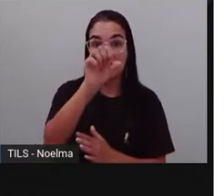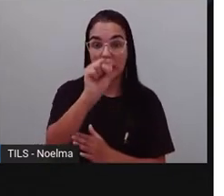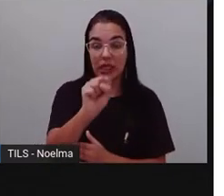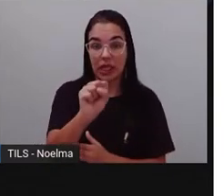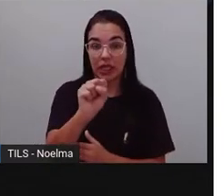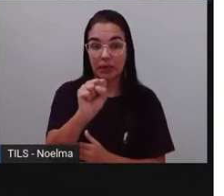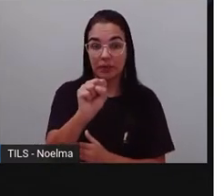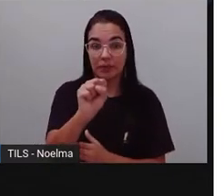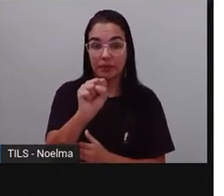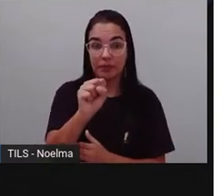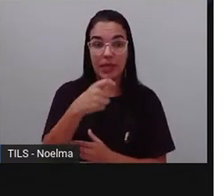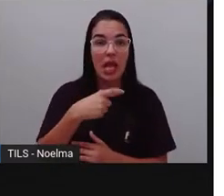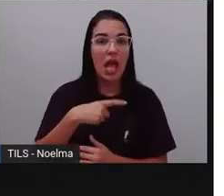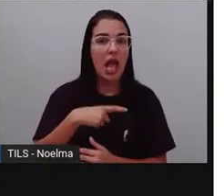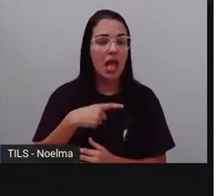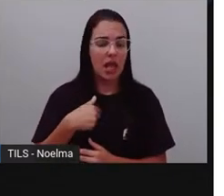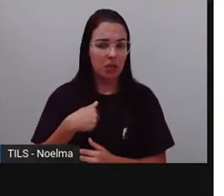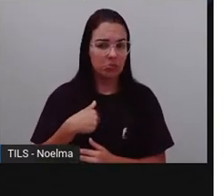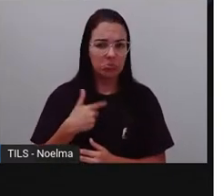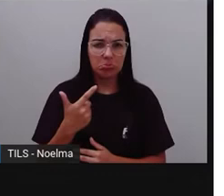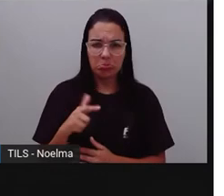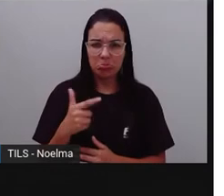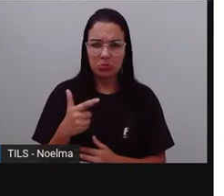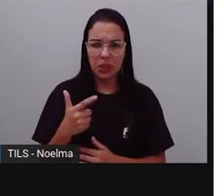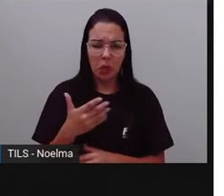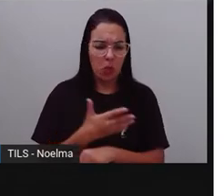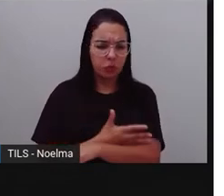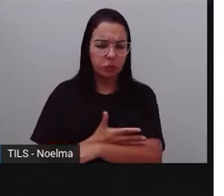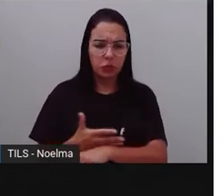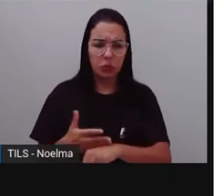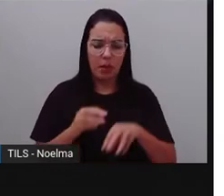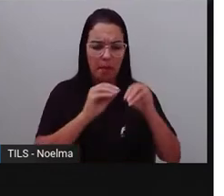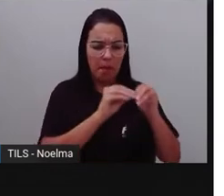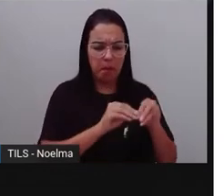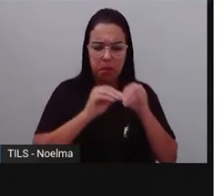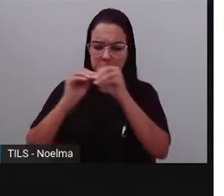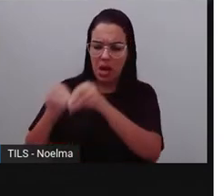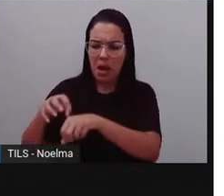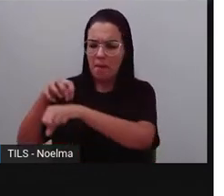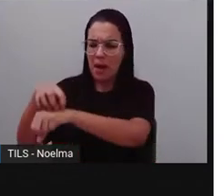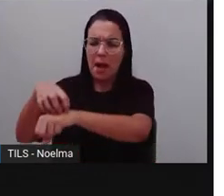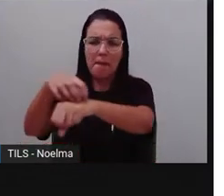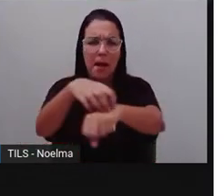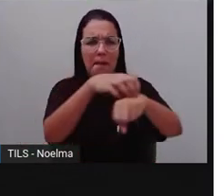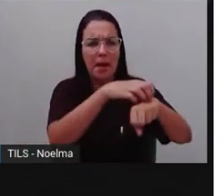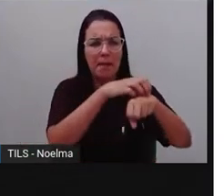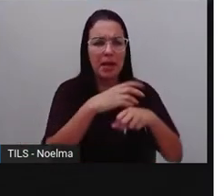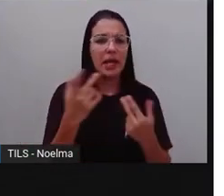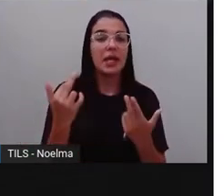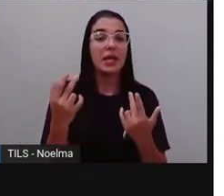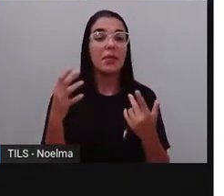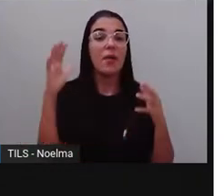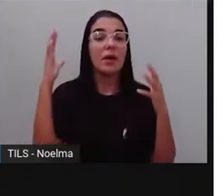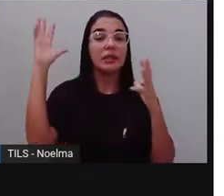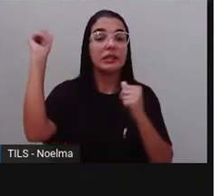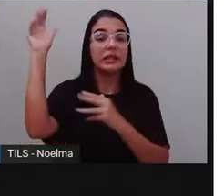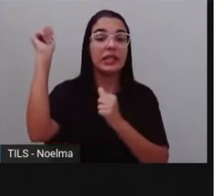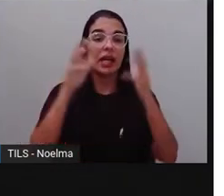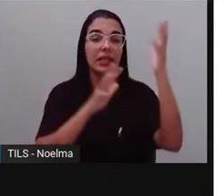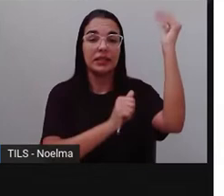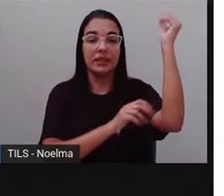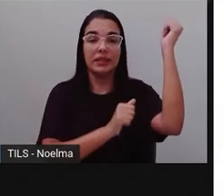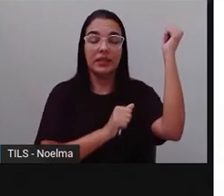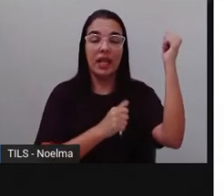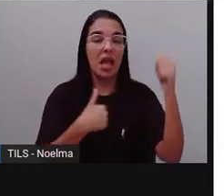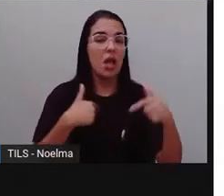mudar de lugar, né, de sair de um lugar para o outro, como os ciganos, eu não trabalho na praia,